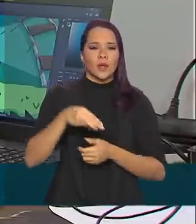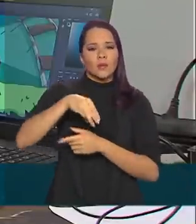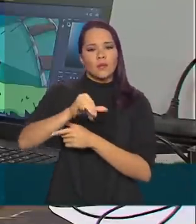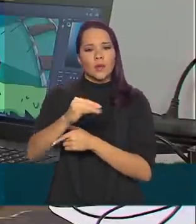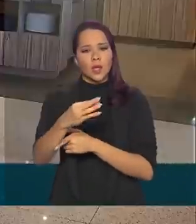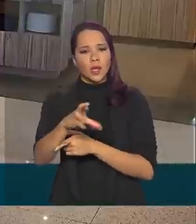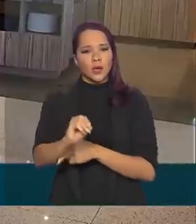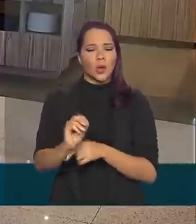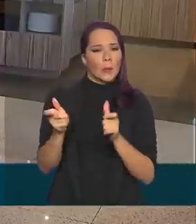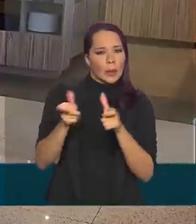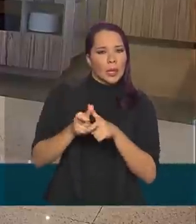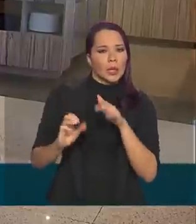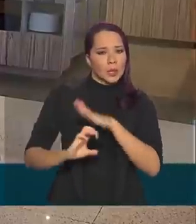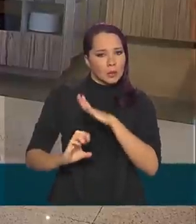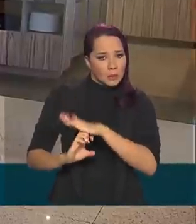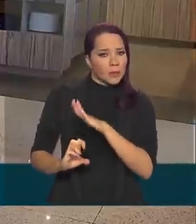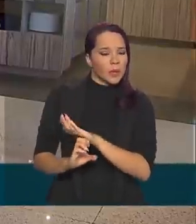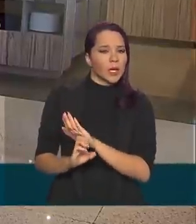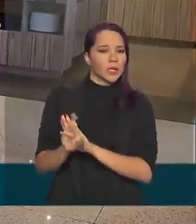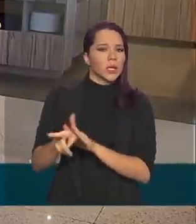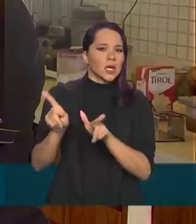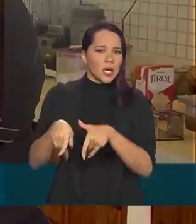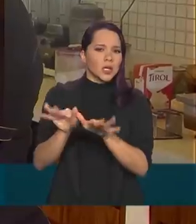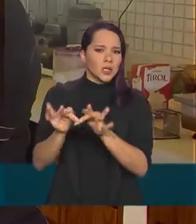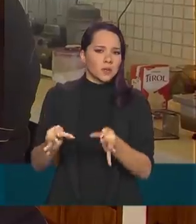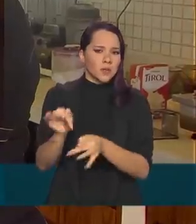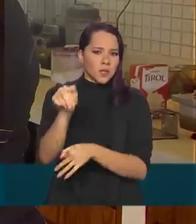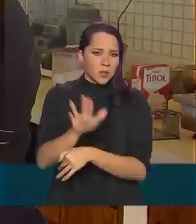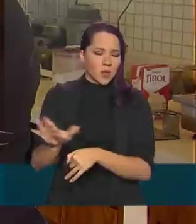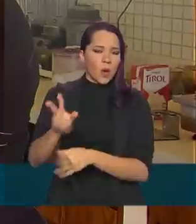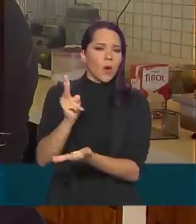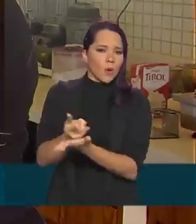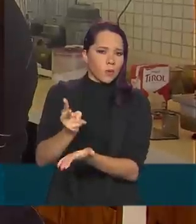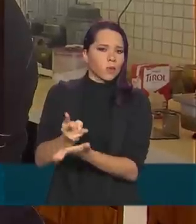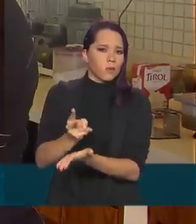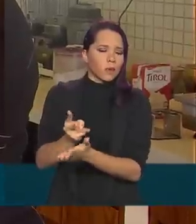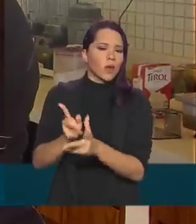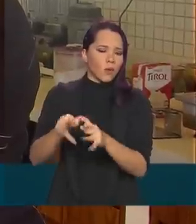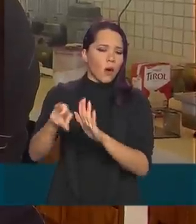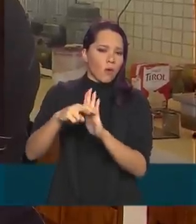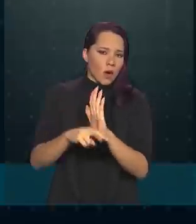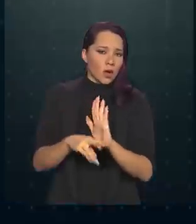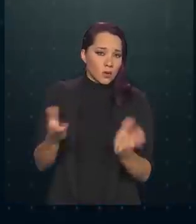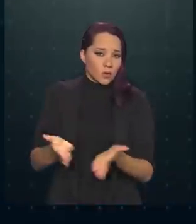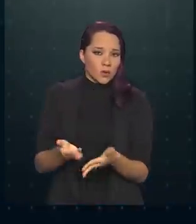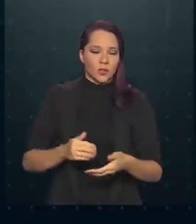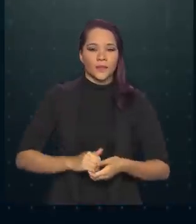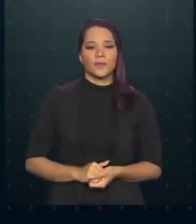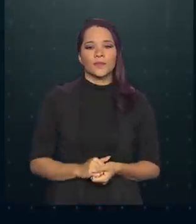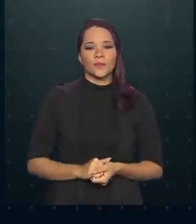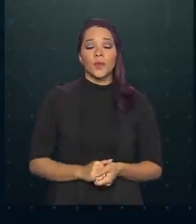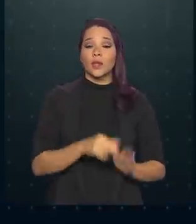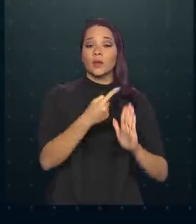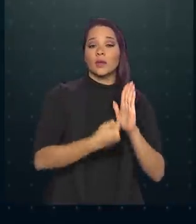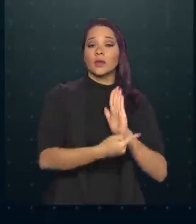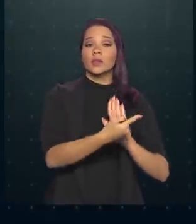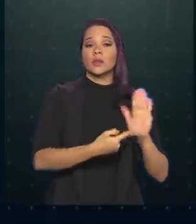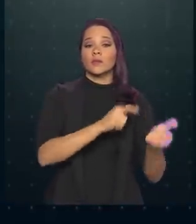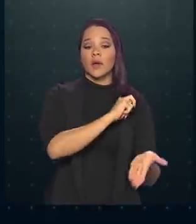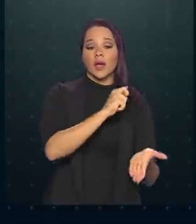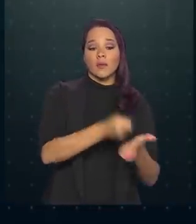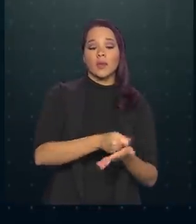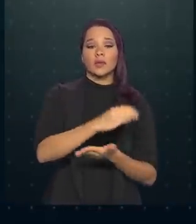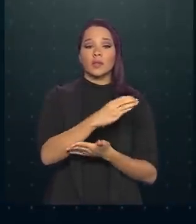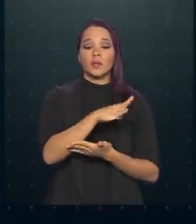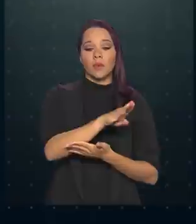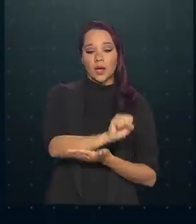pequenas empresas que fazem parte do Simples Nacional permanecem nas regras atuais. Estão isentos do pagamento da